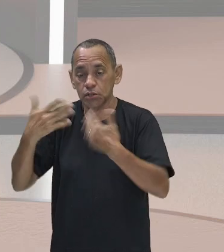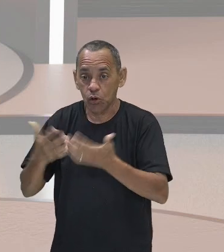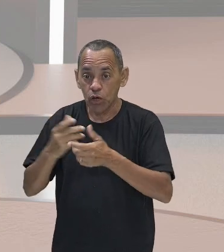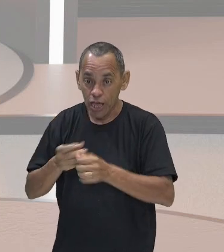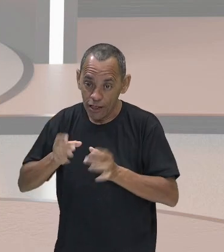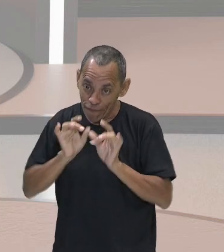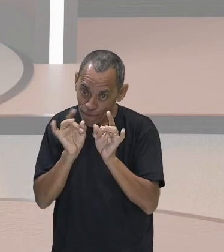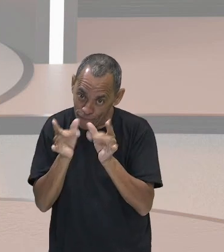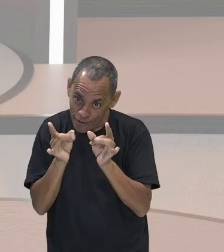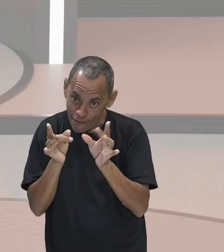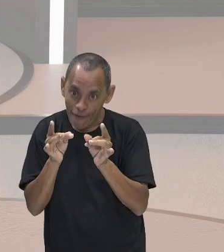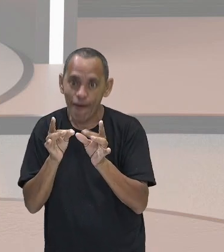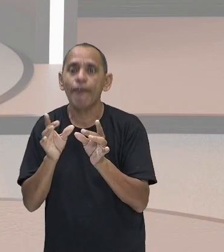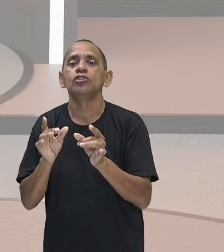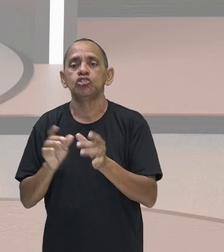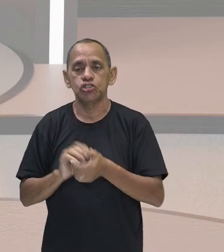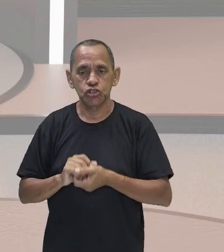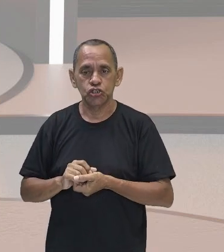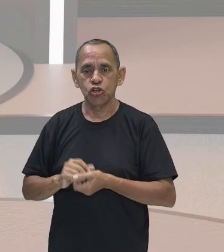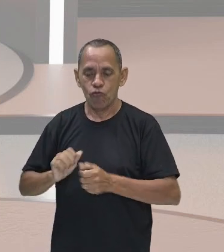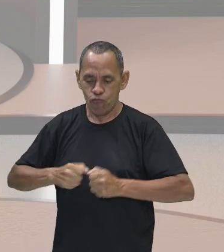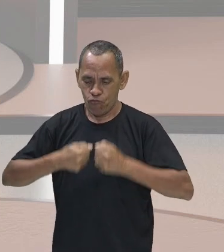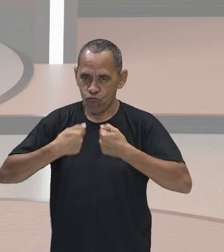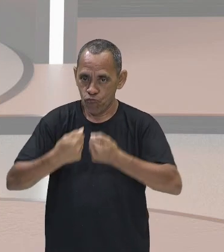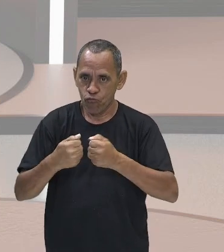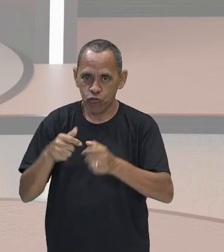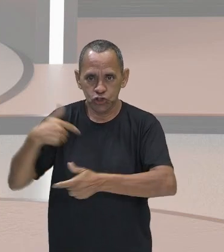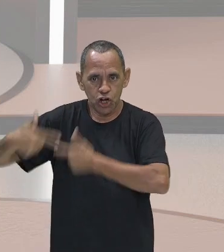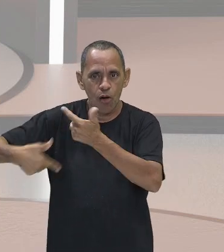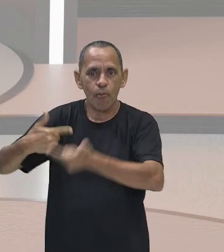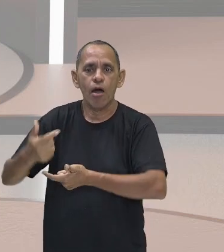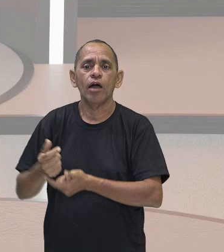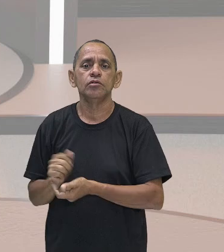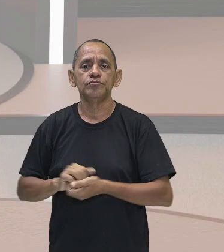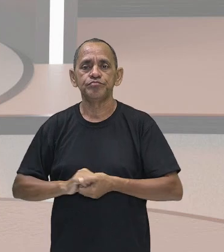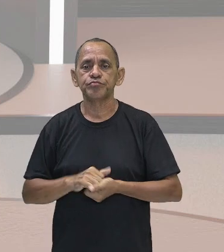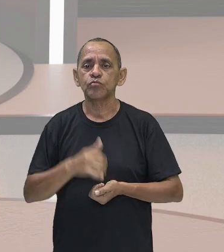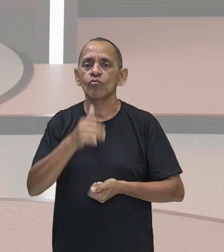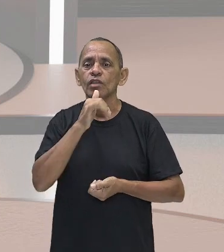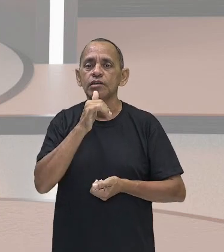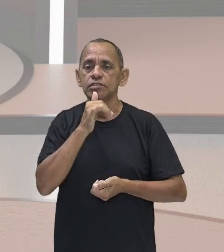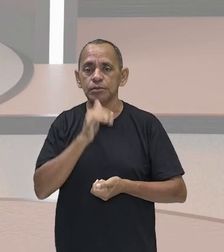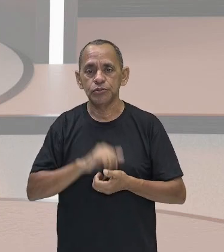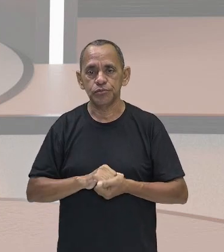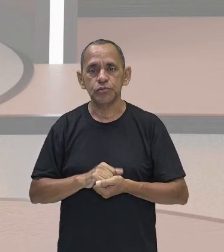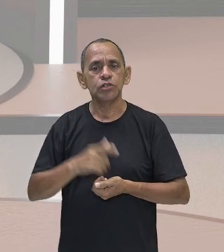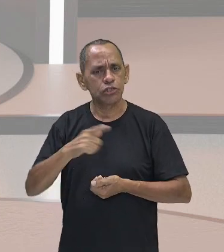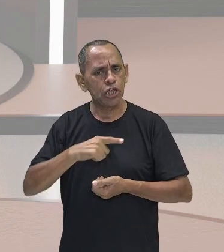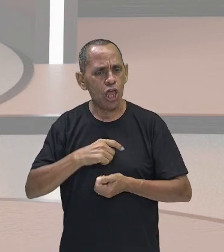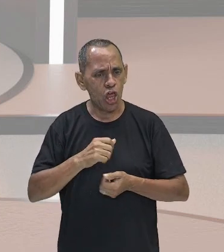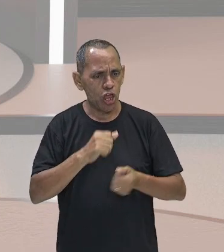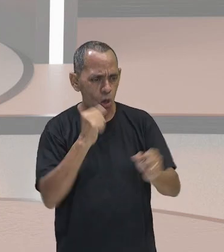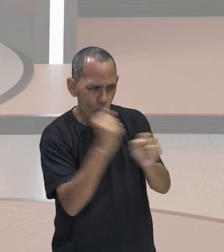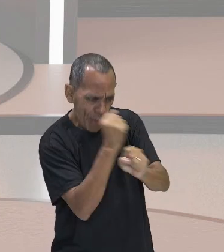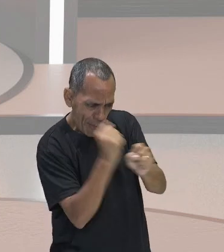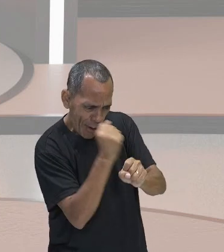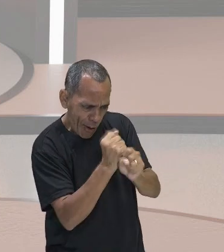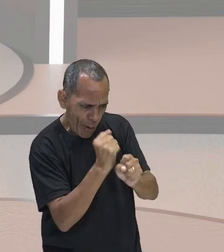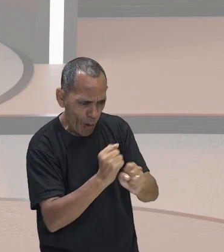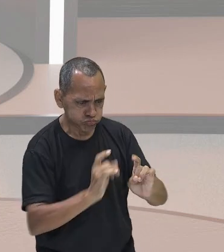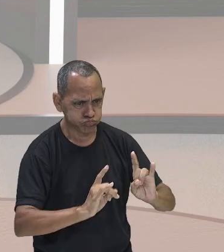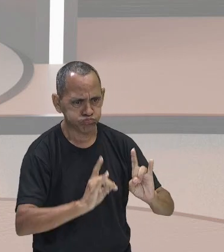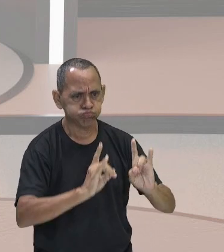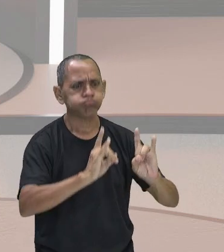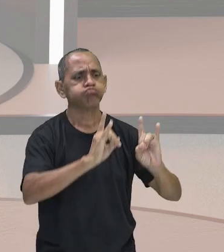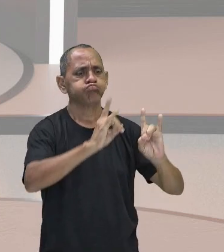em troca de um salário. Vamos, então, dar um exemplo mais prático. Vamos supor que existe uma grande empresa aqui na capital, e essa